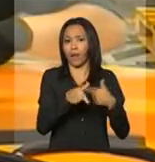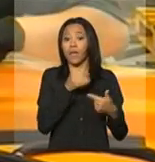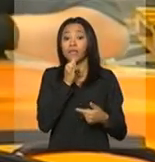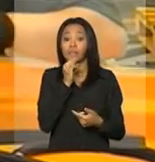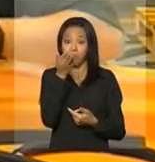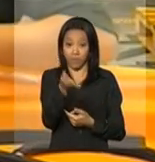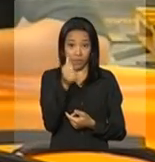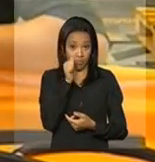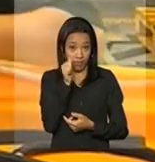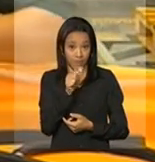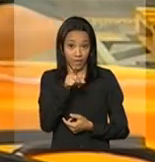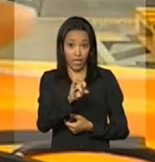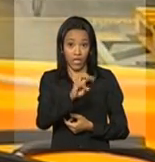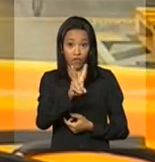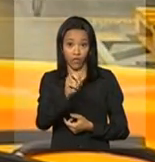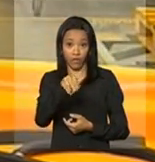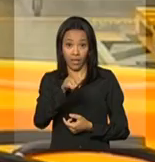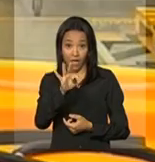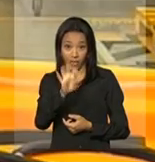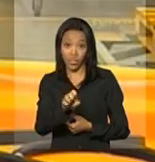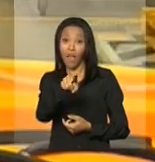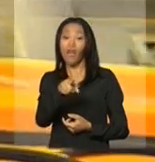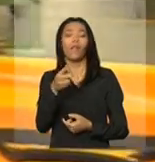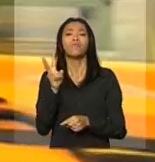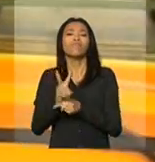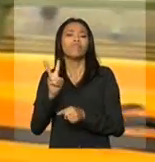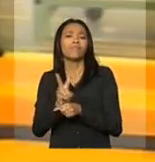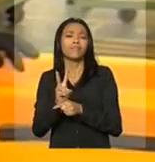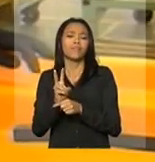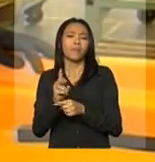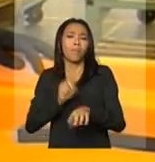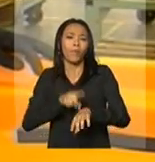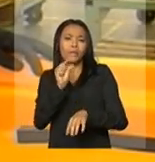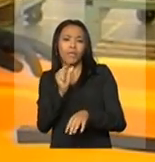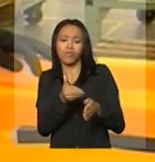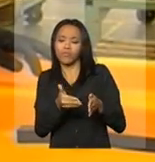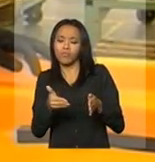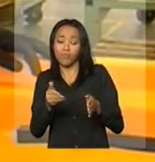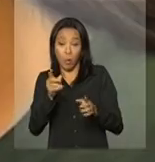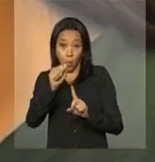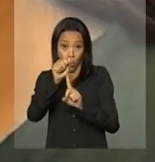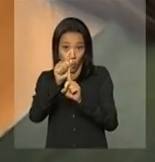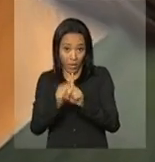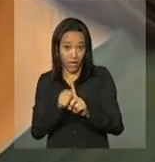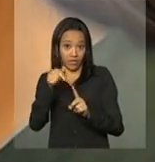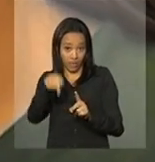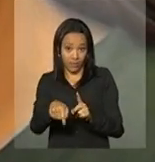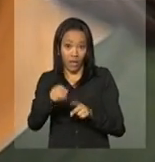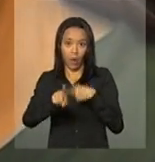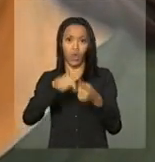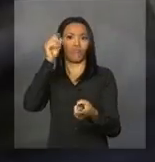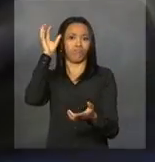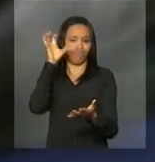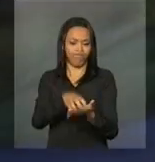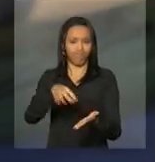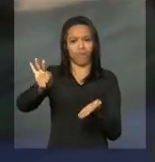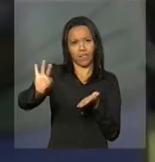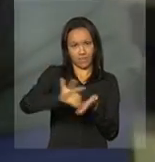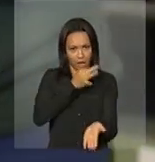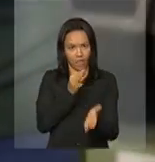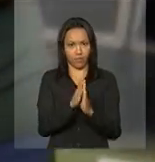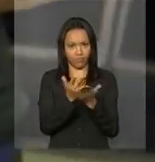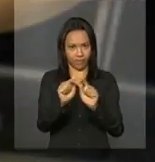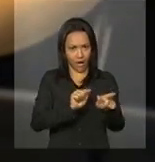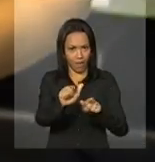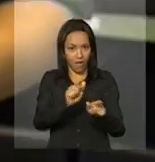Ivonete. A jovem era temporária até o início desse mês. Agora efetivada, a ex-esteticista